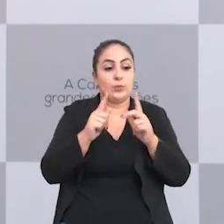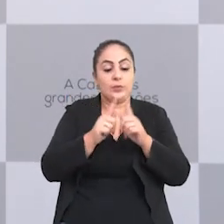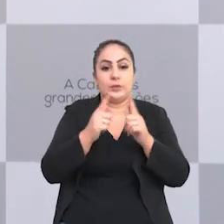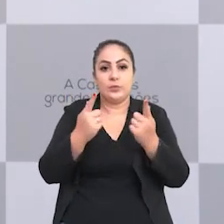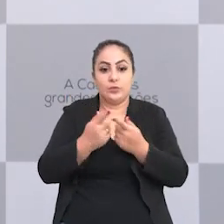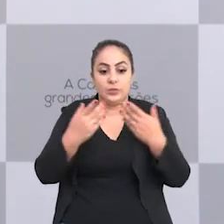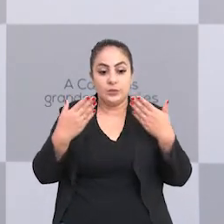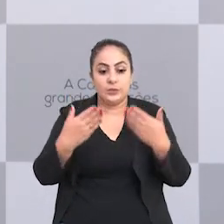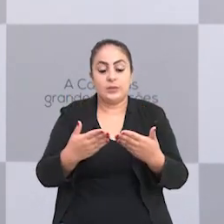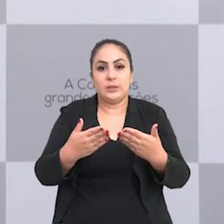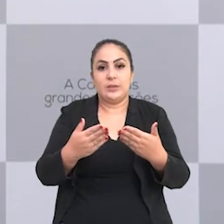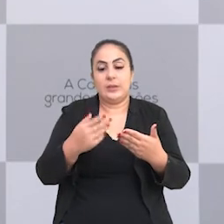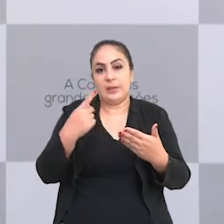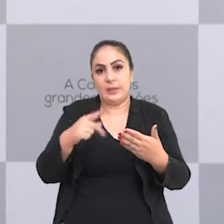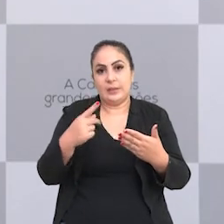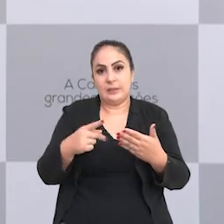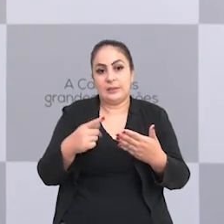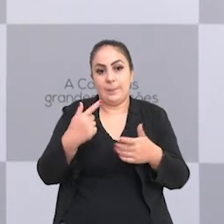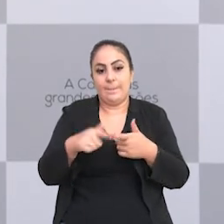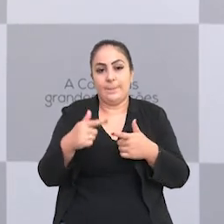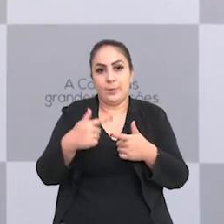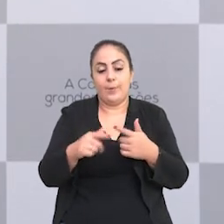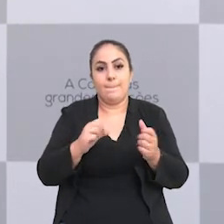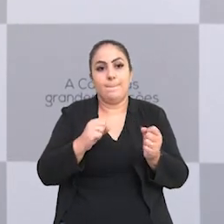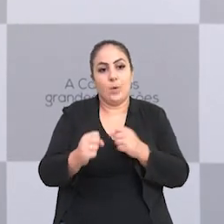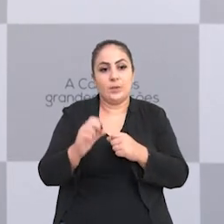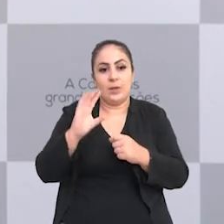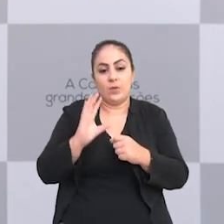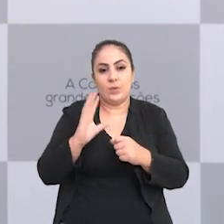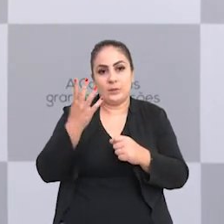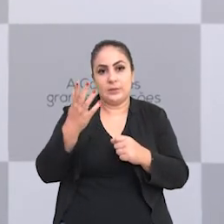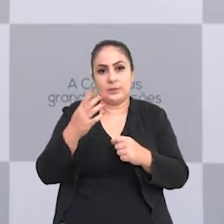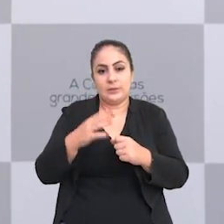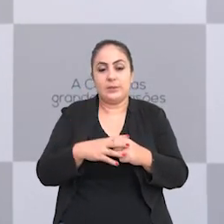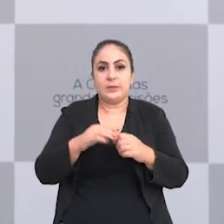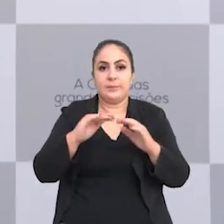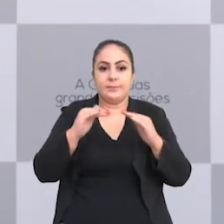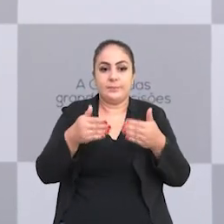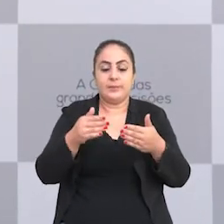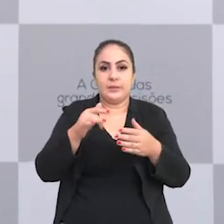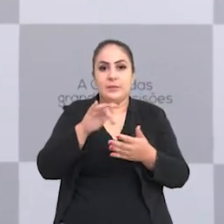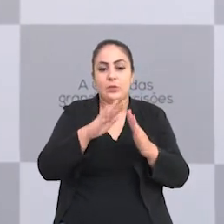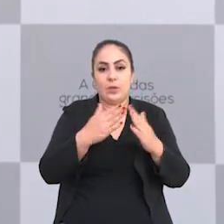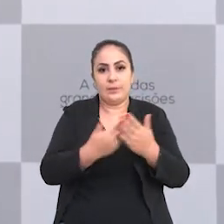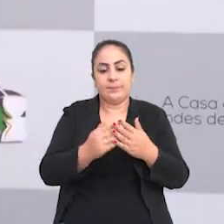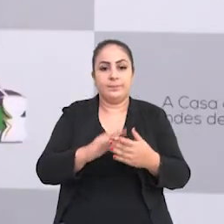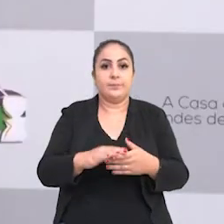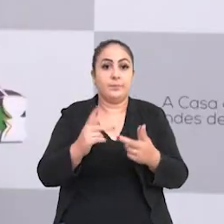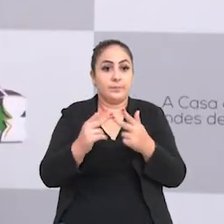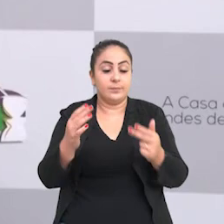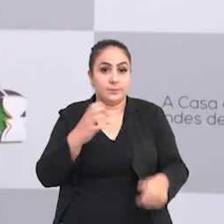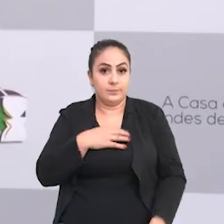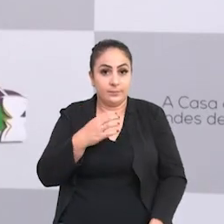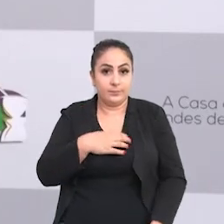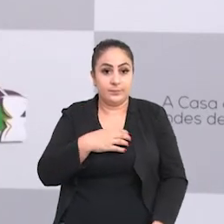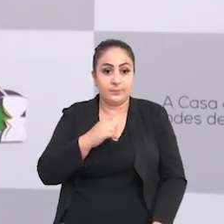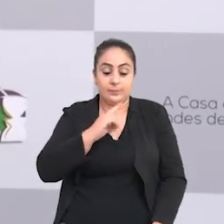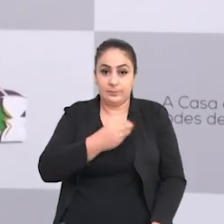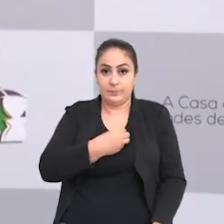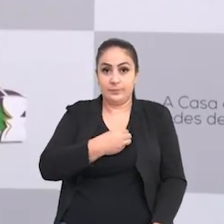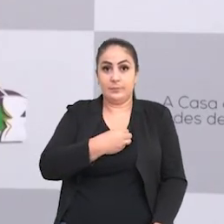eles vão estar gerenciando esses problemas que podem acontecer no âmbito escolar. De forma alguma,